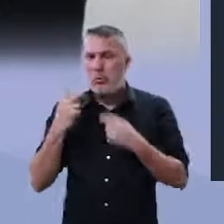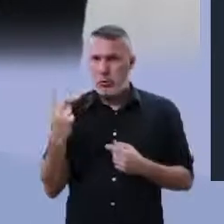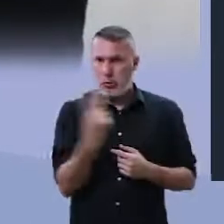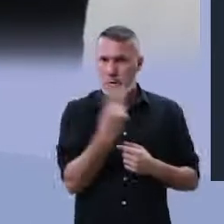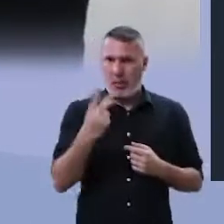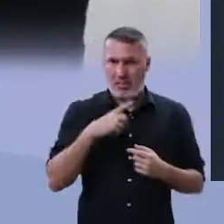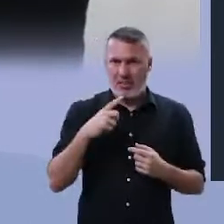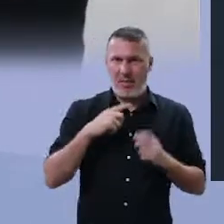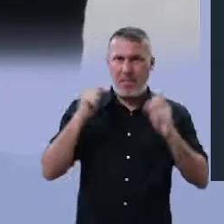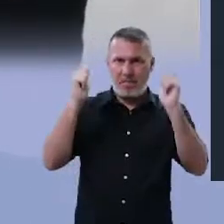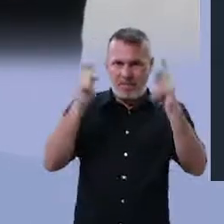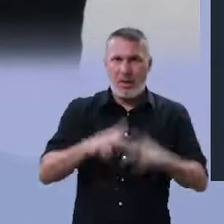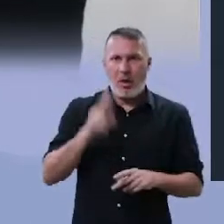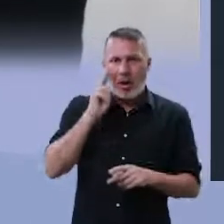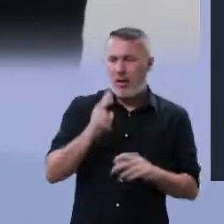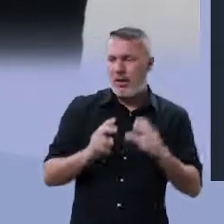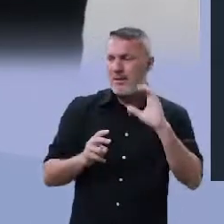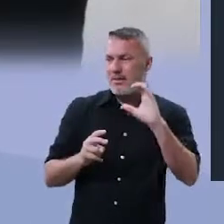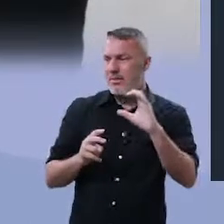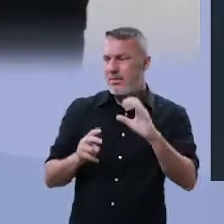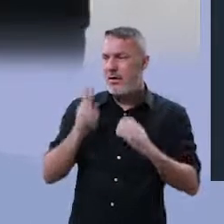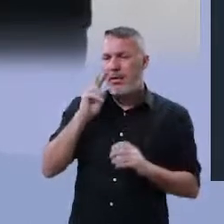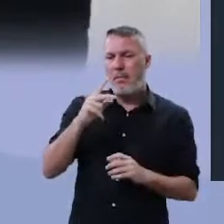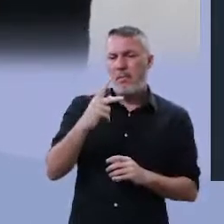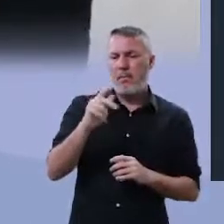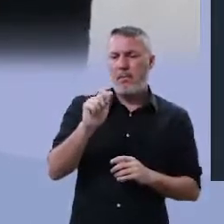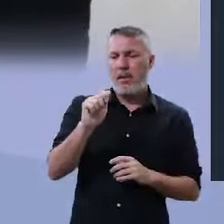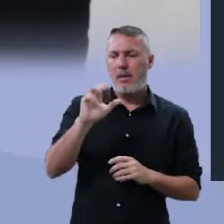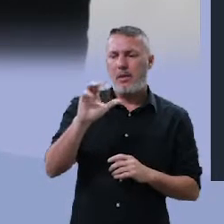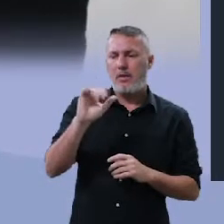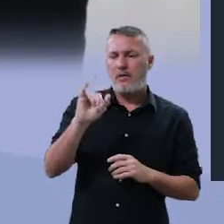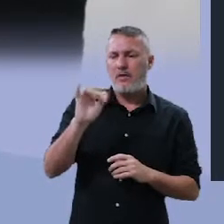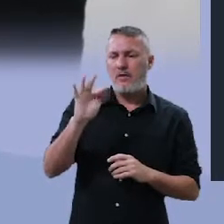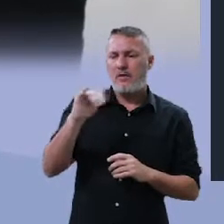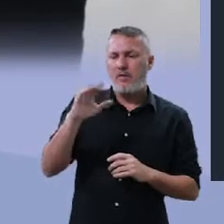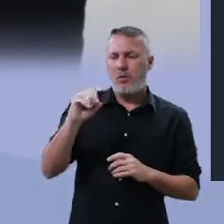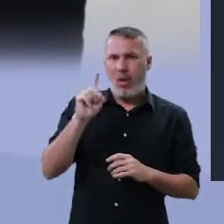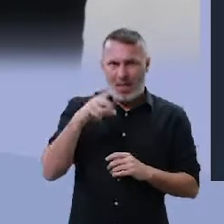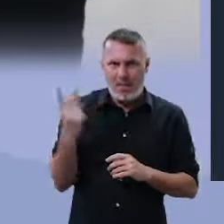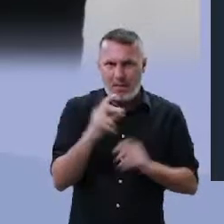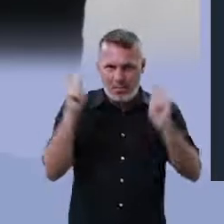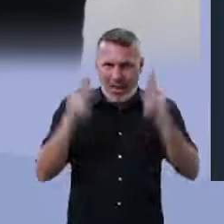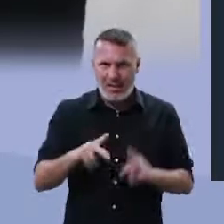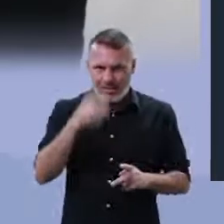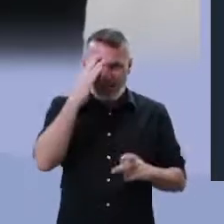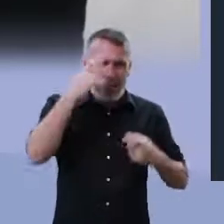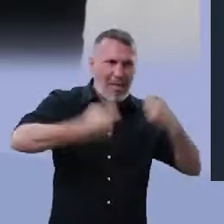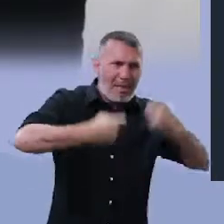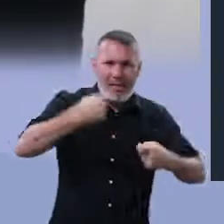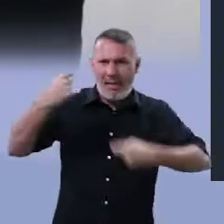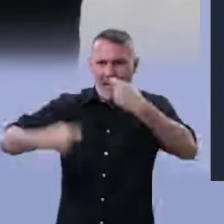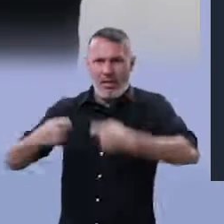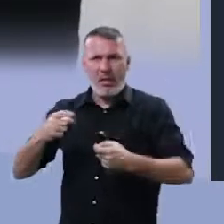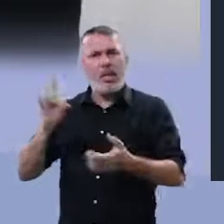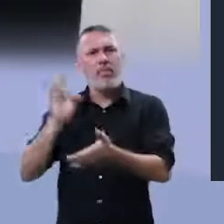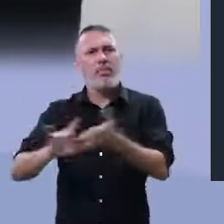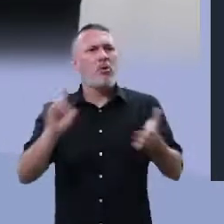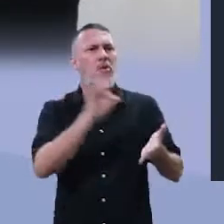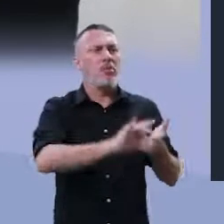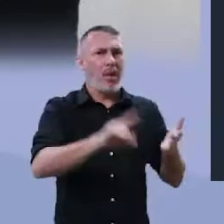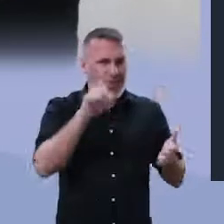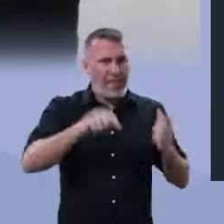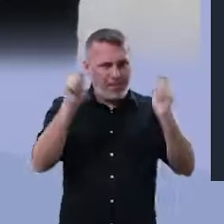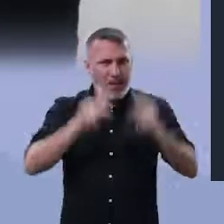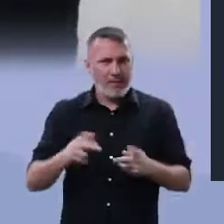dois pacíficos? Olha a letra C. Pacíficos? Não, eles não são da paz. Os dois eram